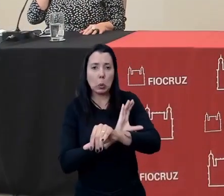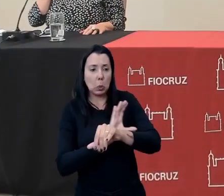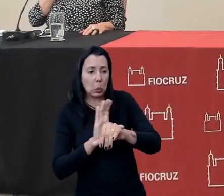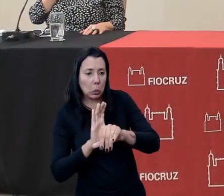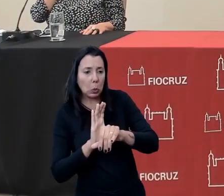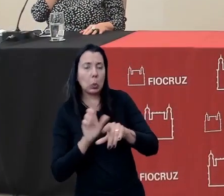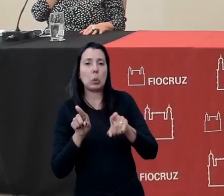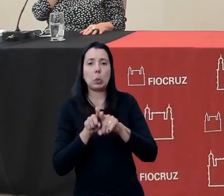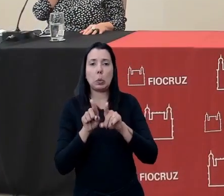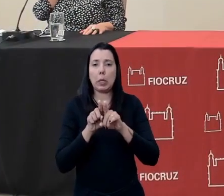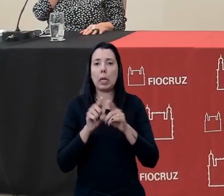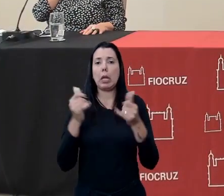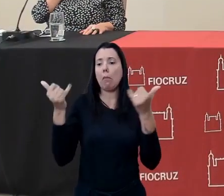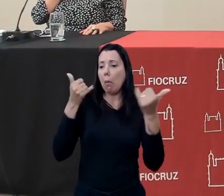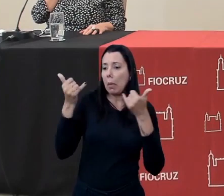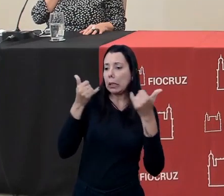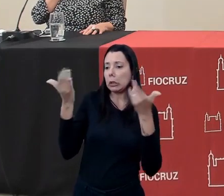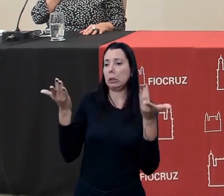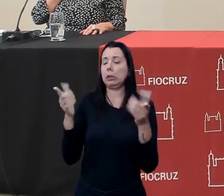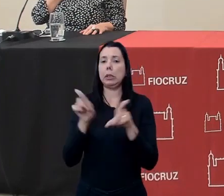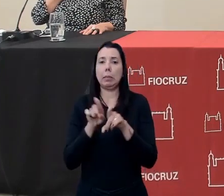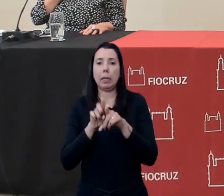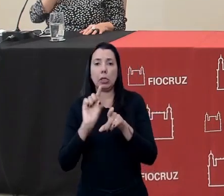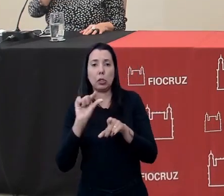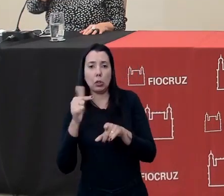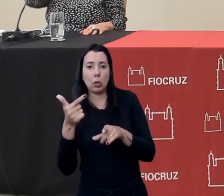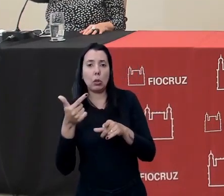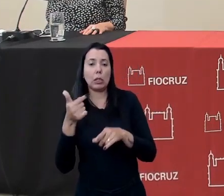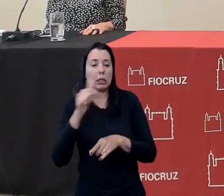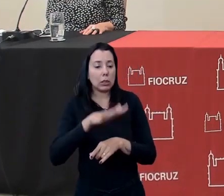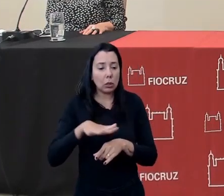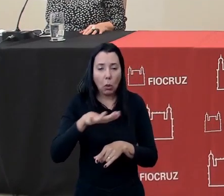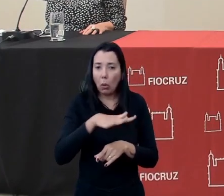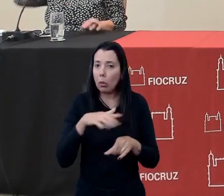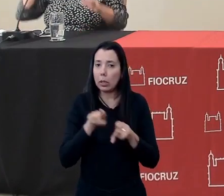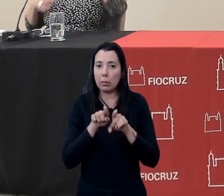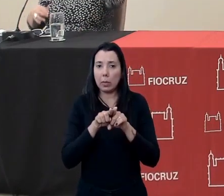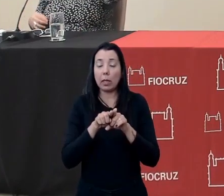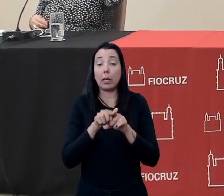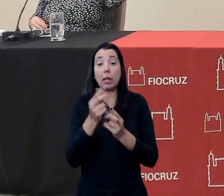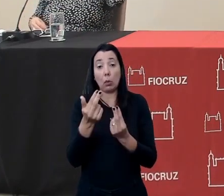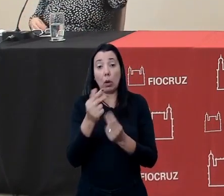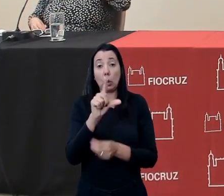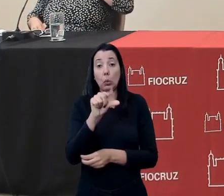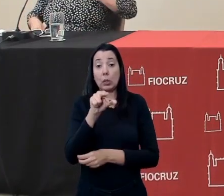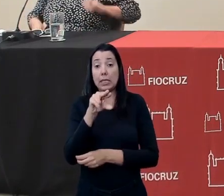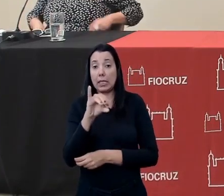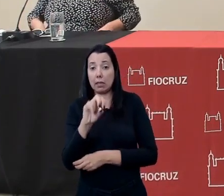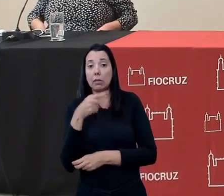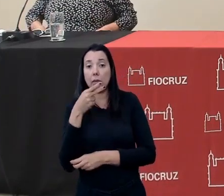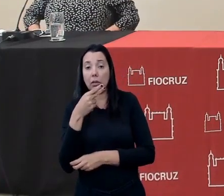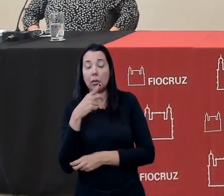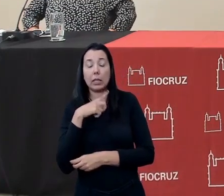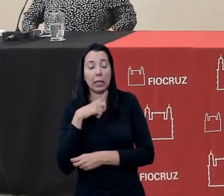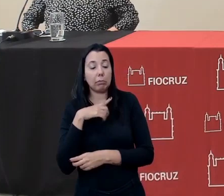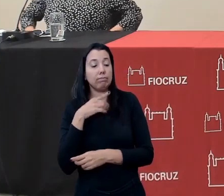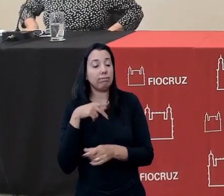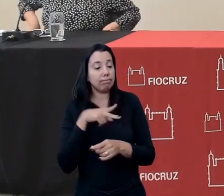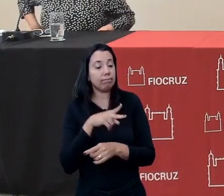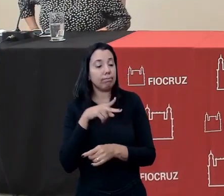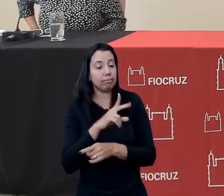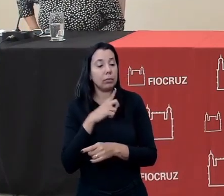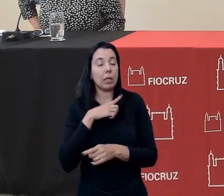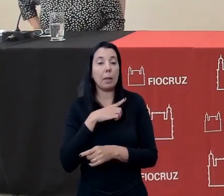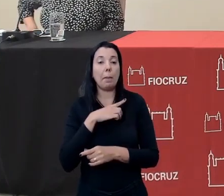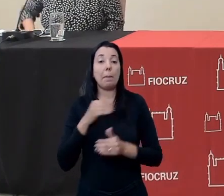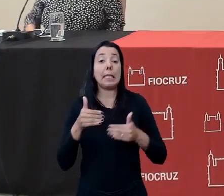informações também de outros órgãos oficiais, como a Luciana falou, nós temos em seguida as recomendações, seja